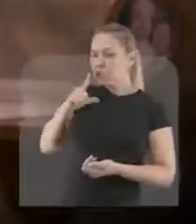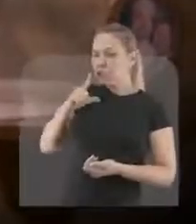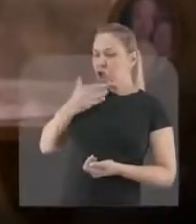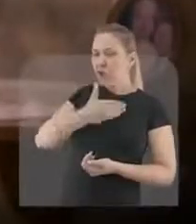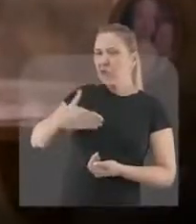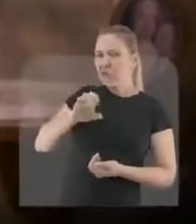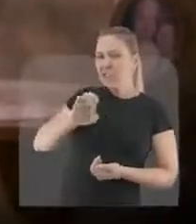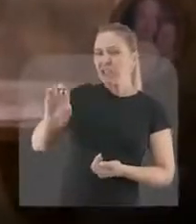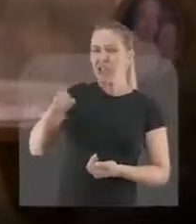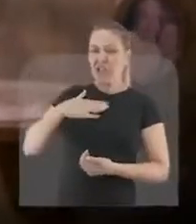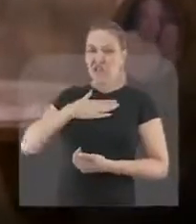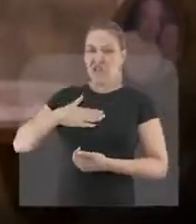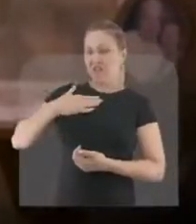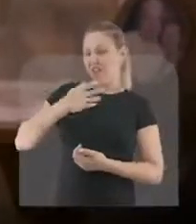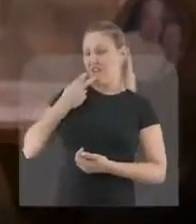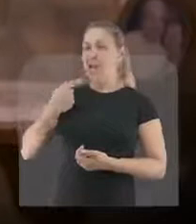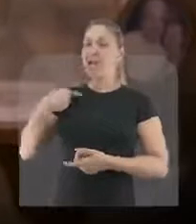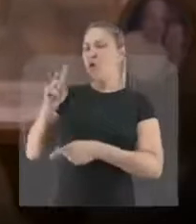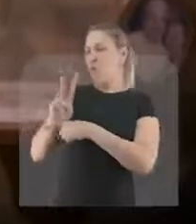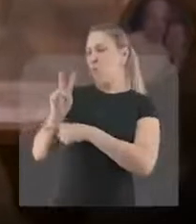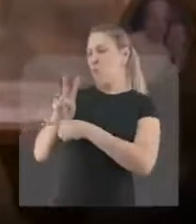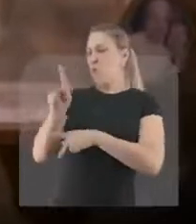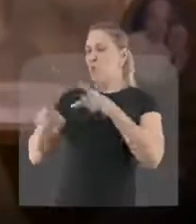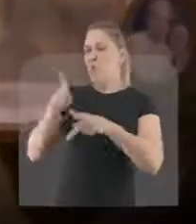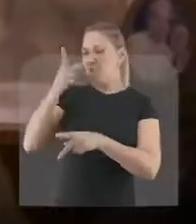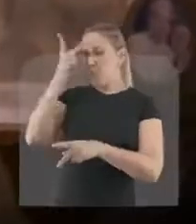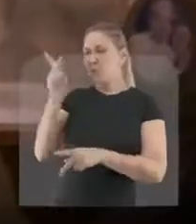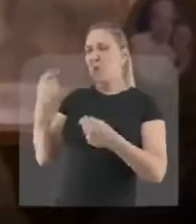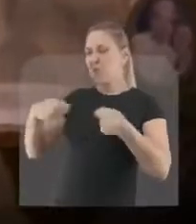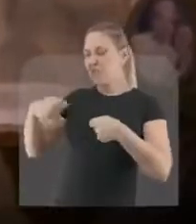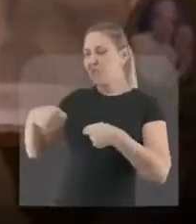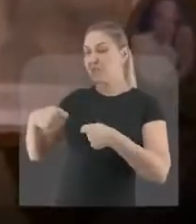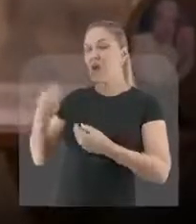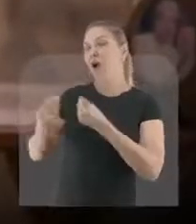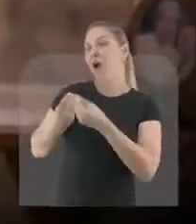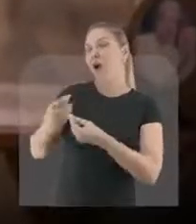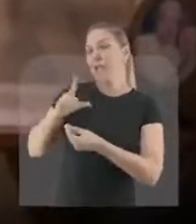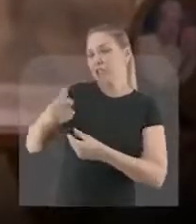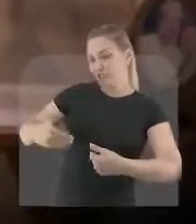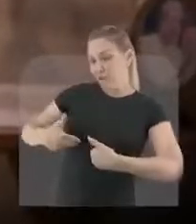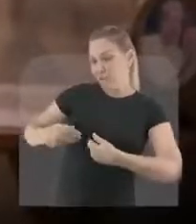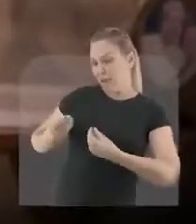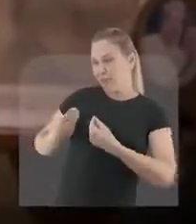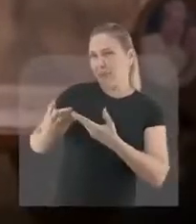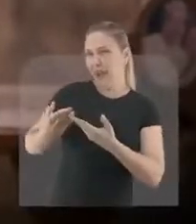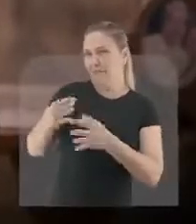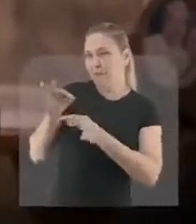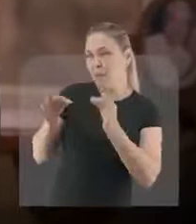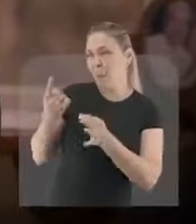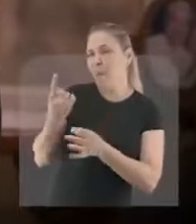governo de esquerda que gostava de dizer que cuidava dos que mais precisavam. Quando eles tinham fome,